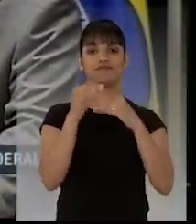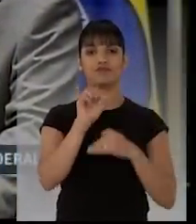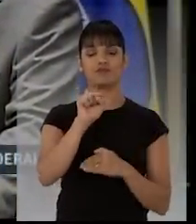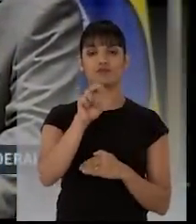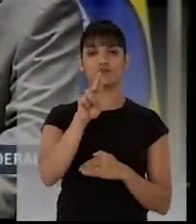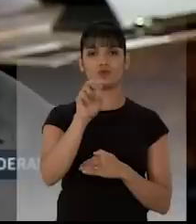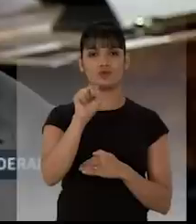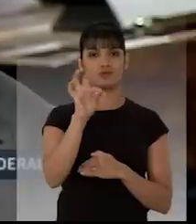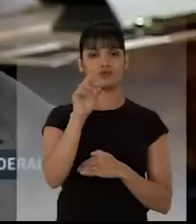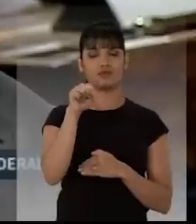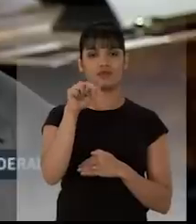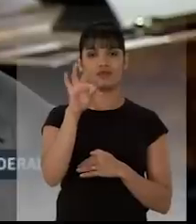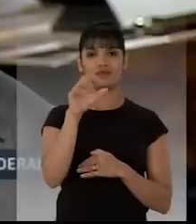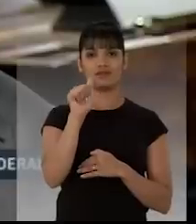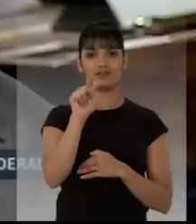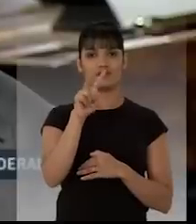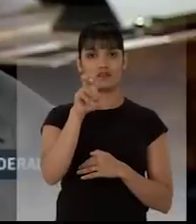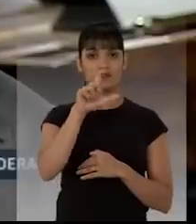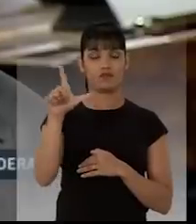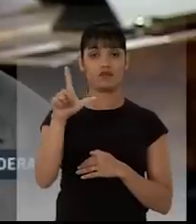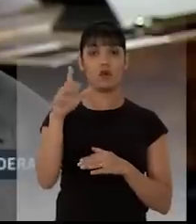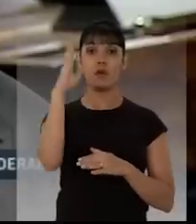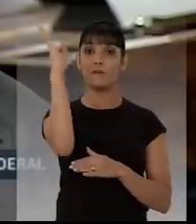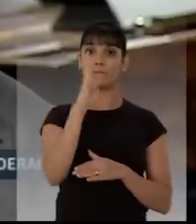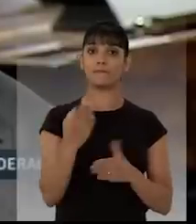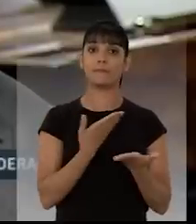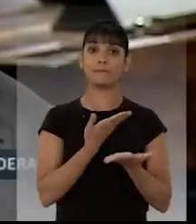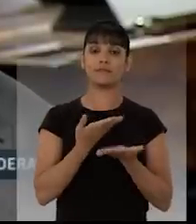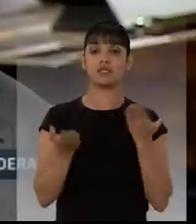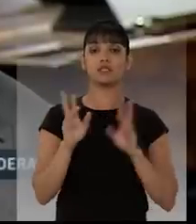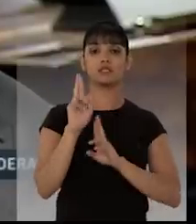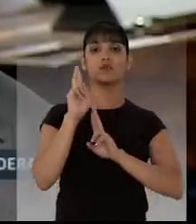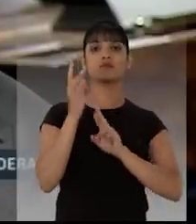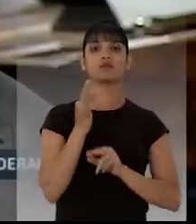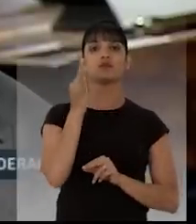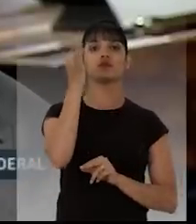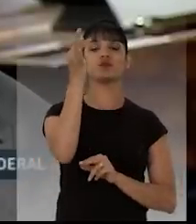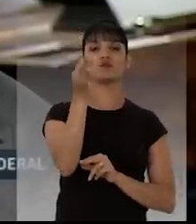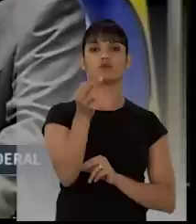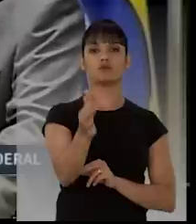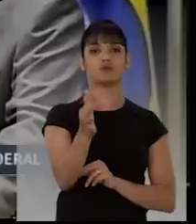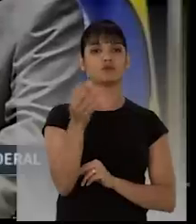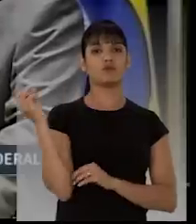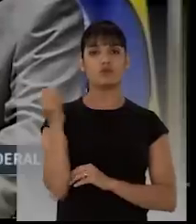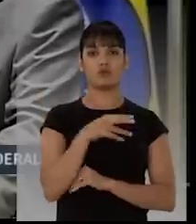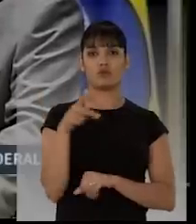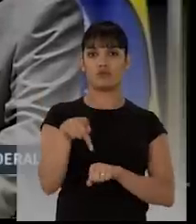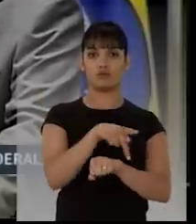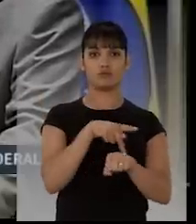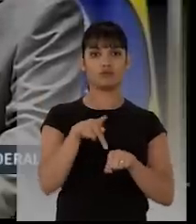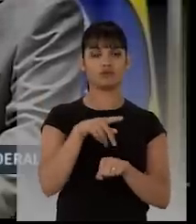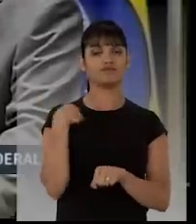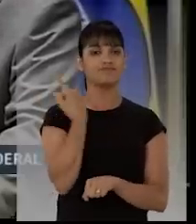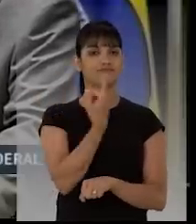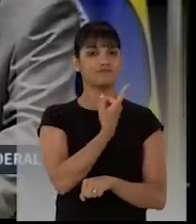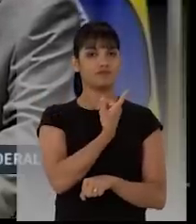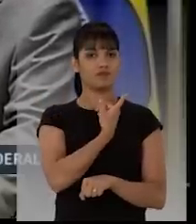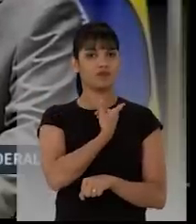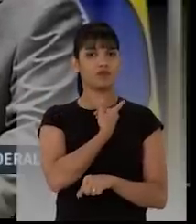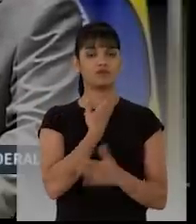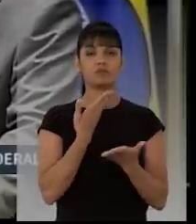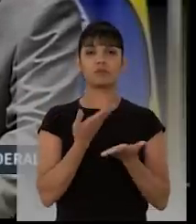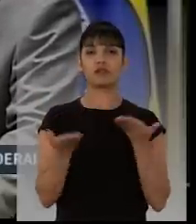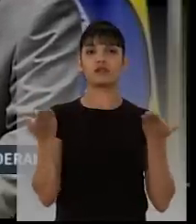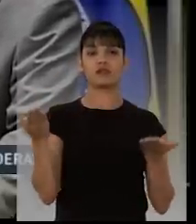perde uma esperança de futuro para a construção de um novo país. E nós perdemos um grande líder,